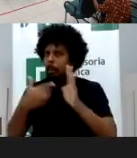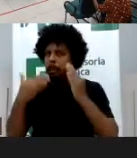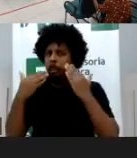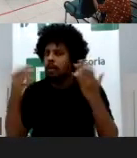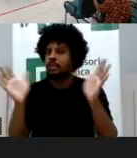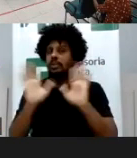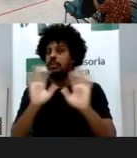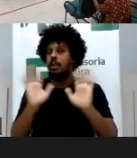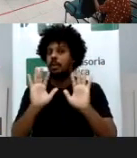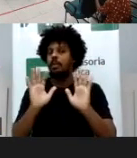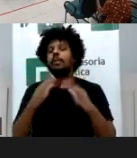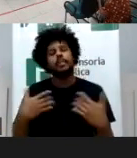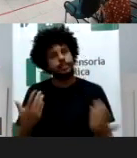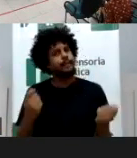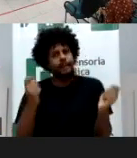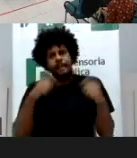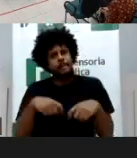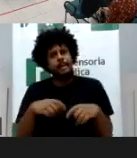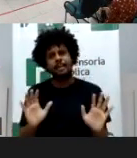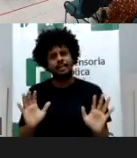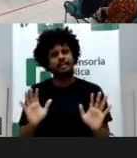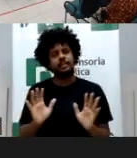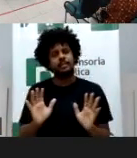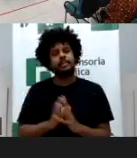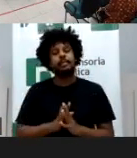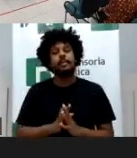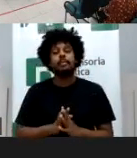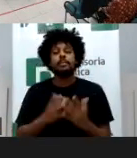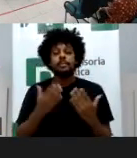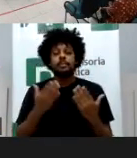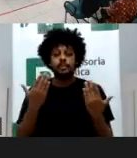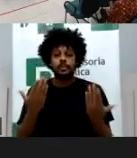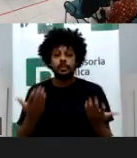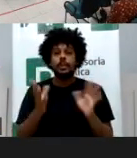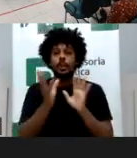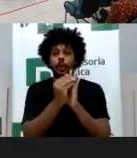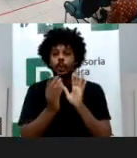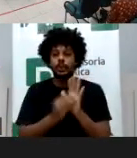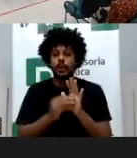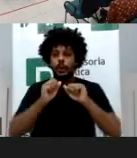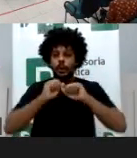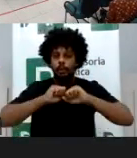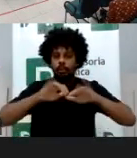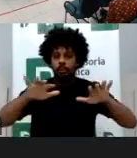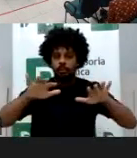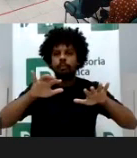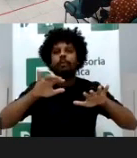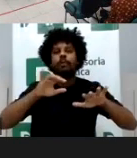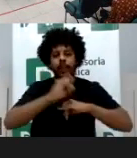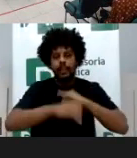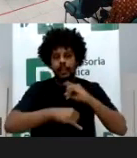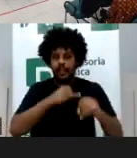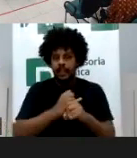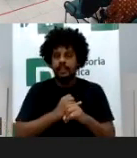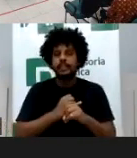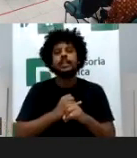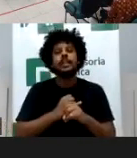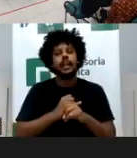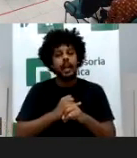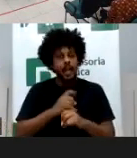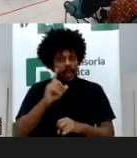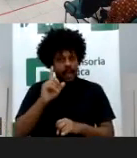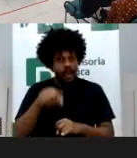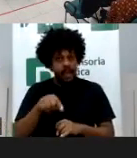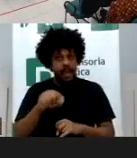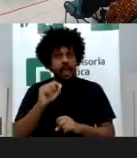Vejam, é importante lembrar que o Sherry te passa então pelo conceito de autoridade parental, tá? Ou de poder familiar